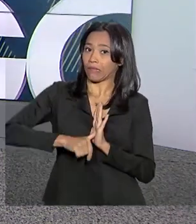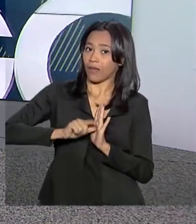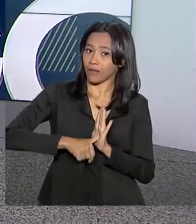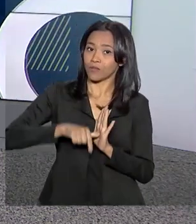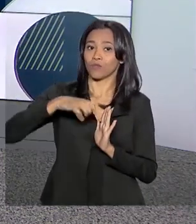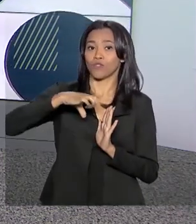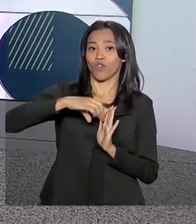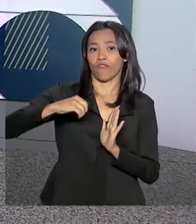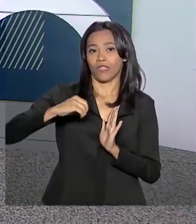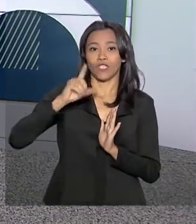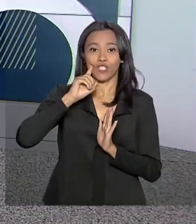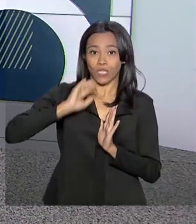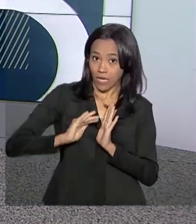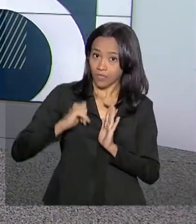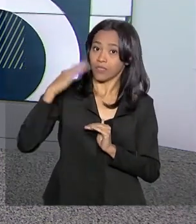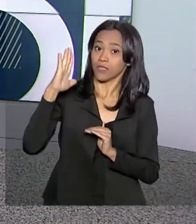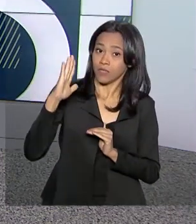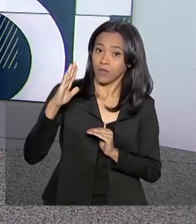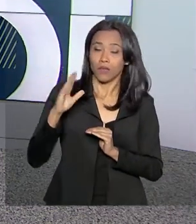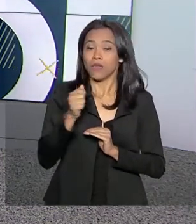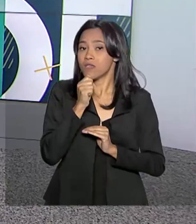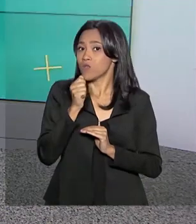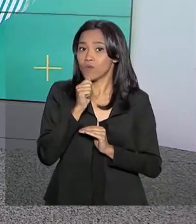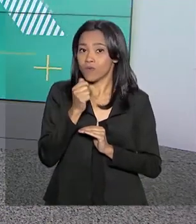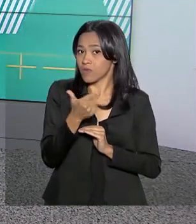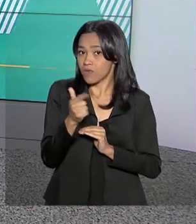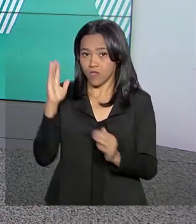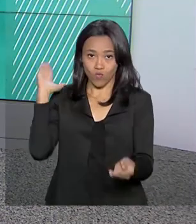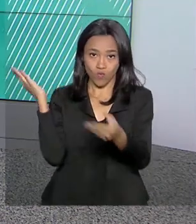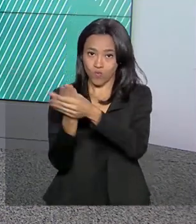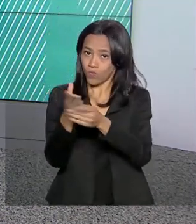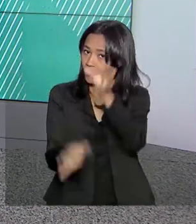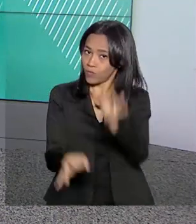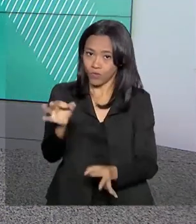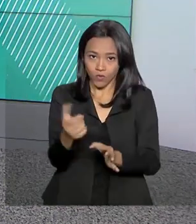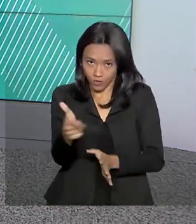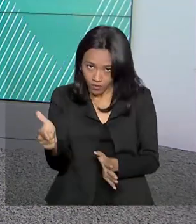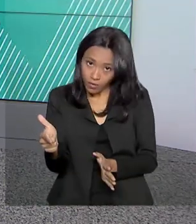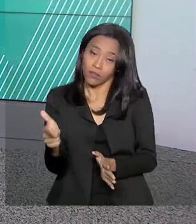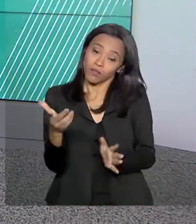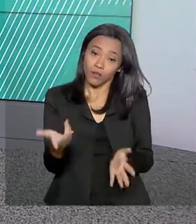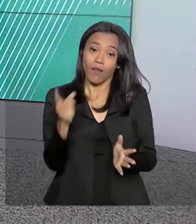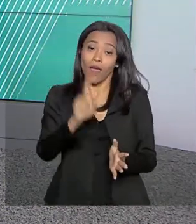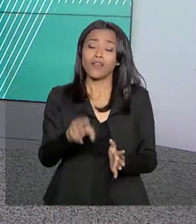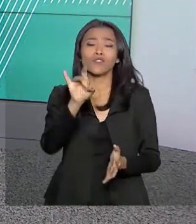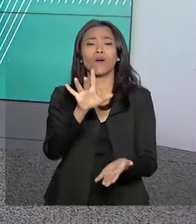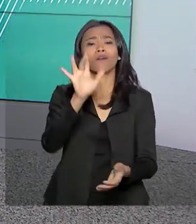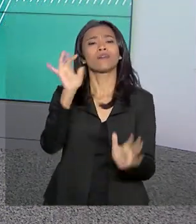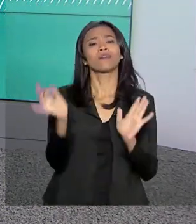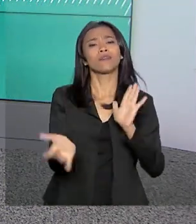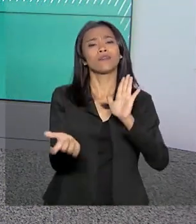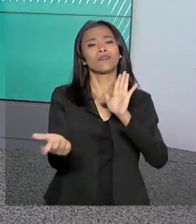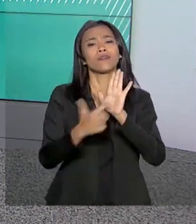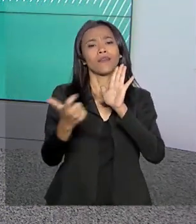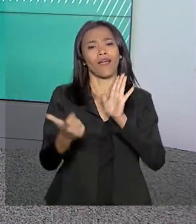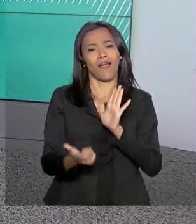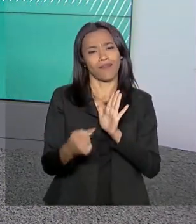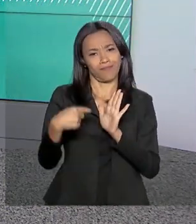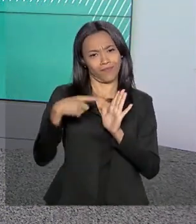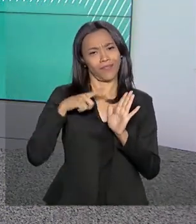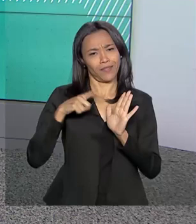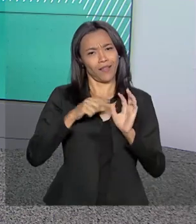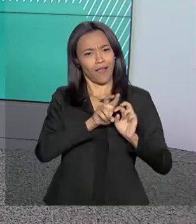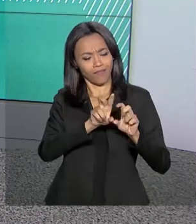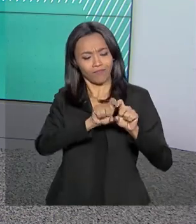acima de 90 dias e não é alvo de ação judicial. No aplicativo do Banco do Brasil, é só clicar no menu Solução de